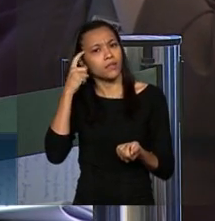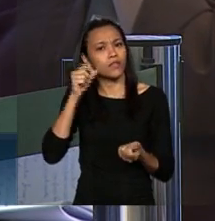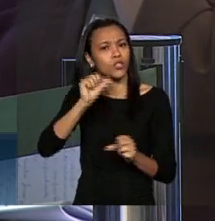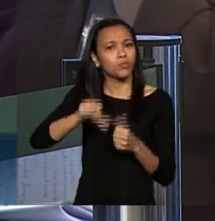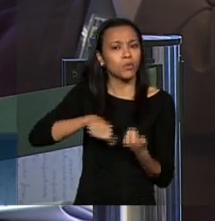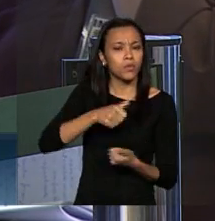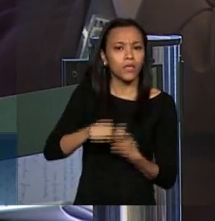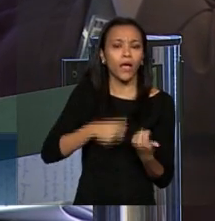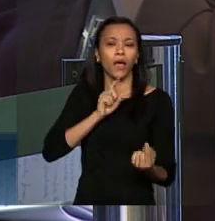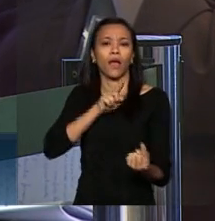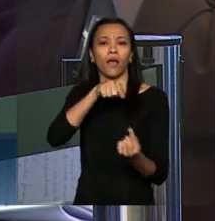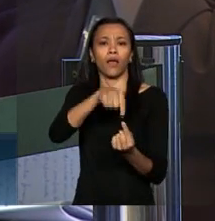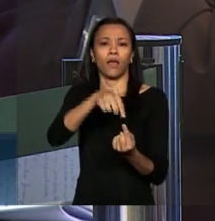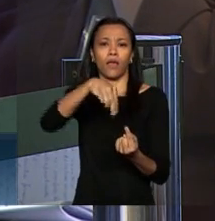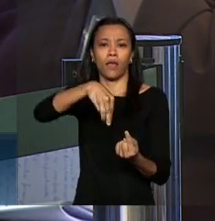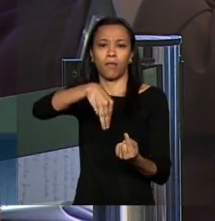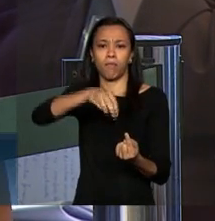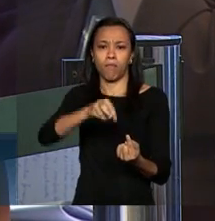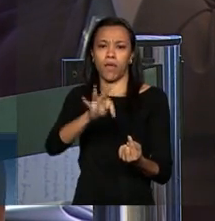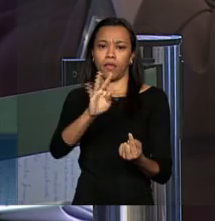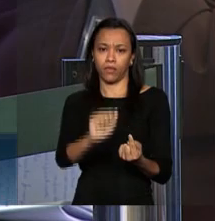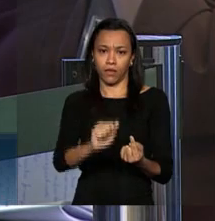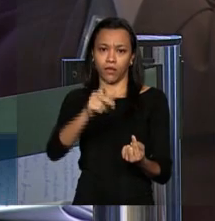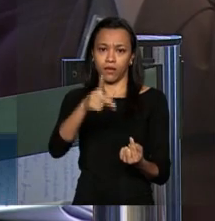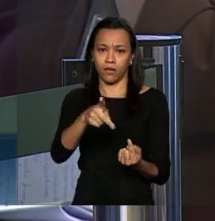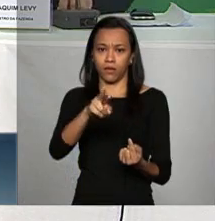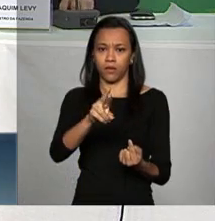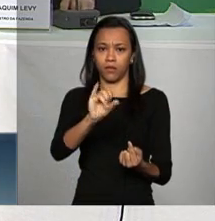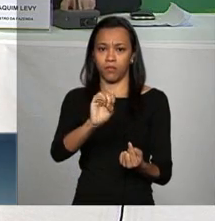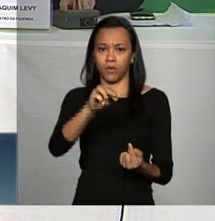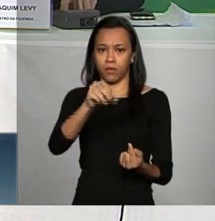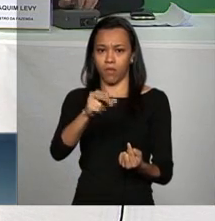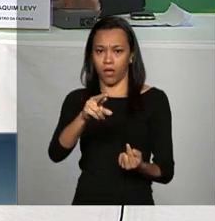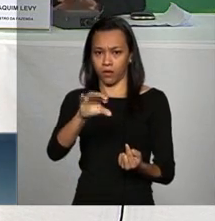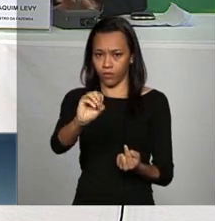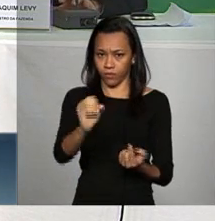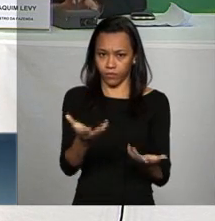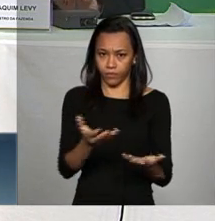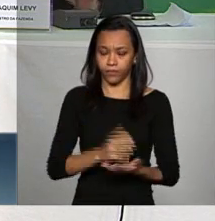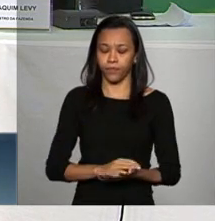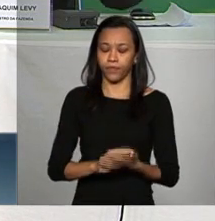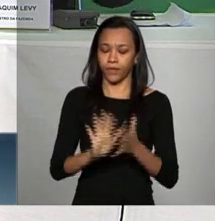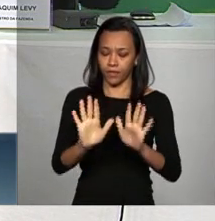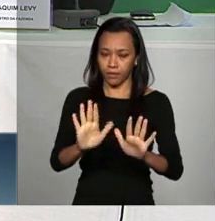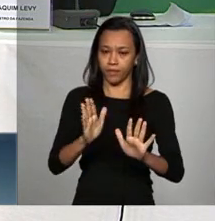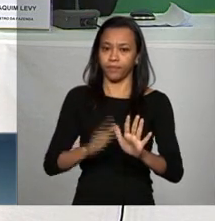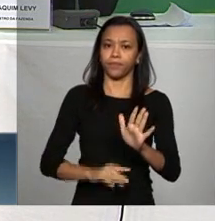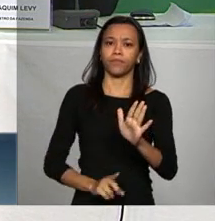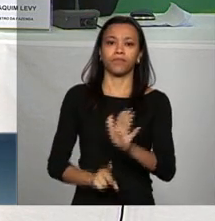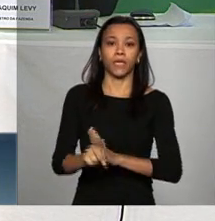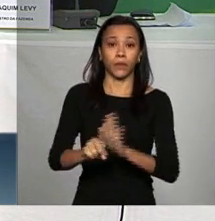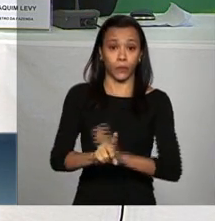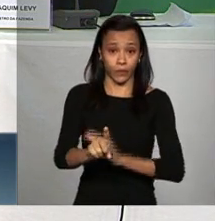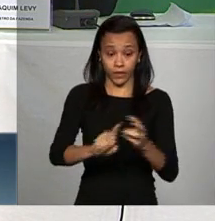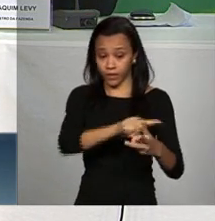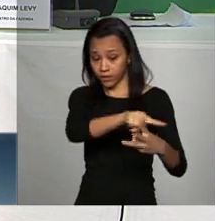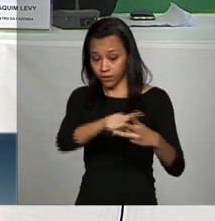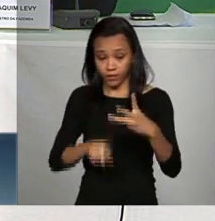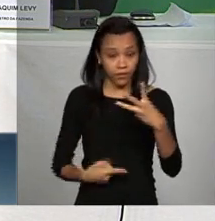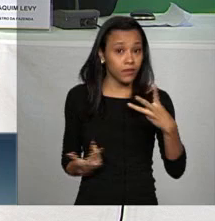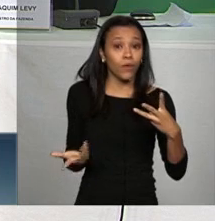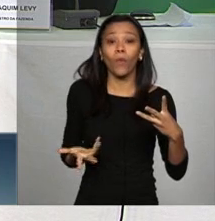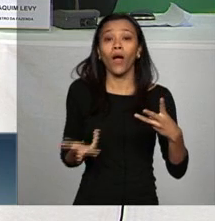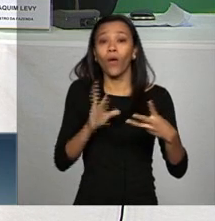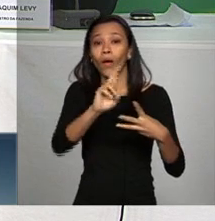primário já que está tão difícil arrecadar ok Edna vamos lá pela ordem qual das três você quer ter